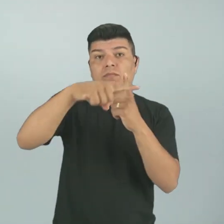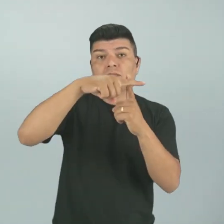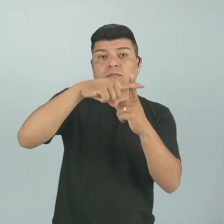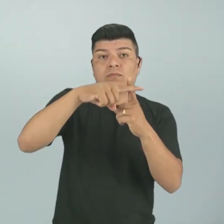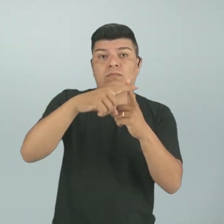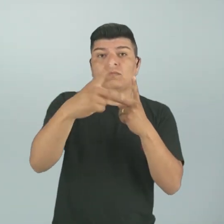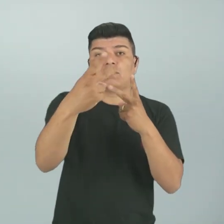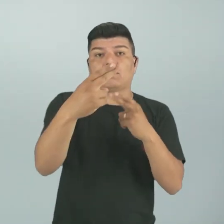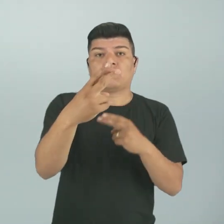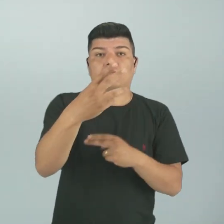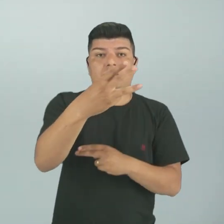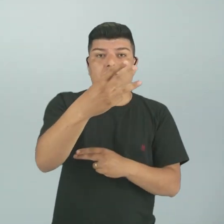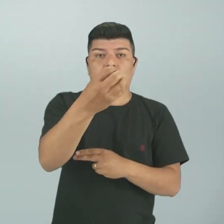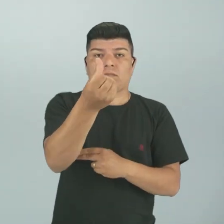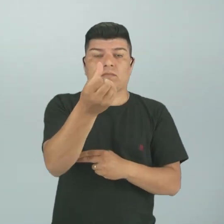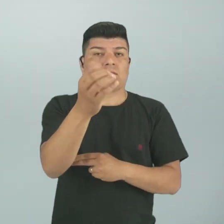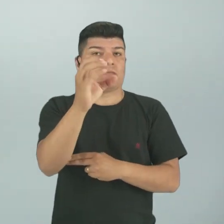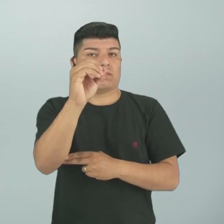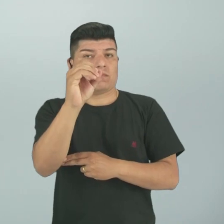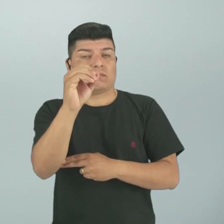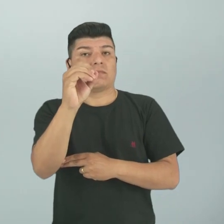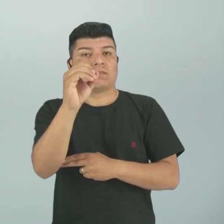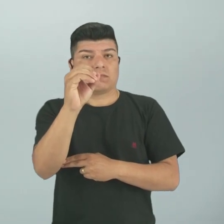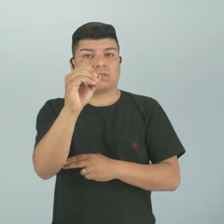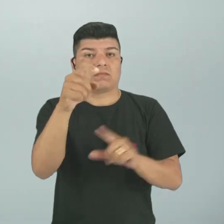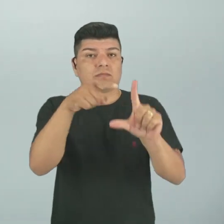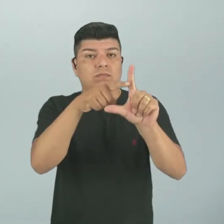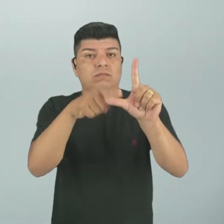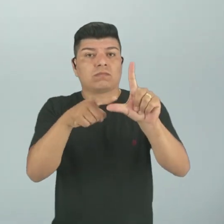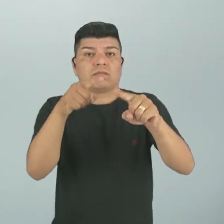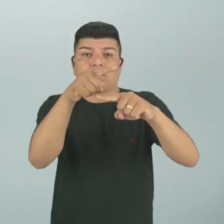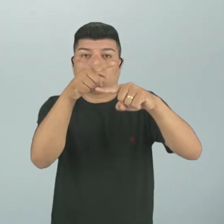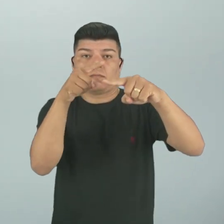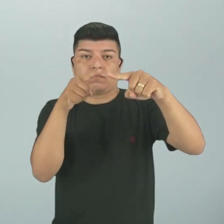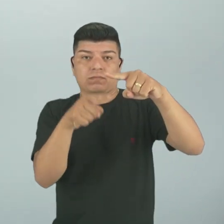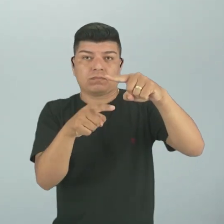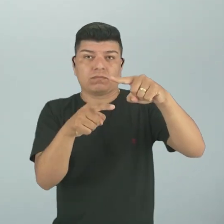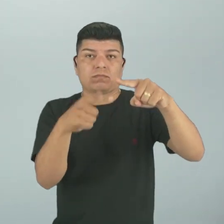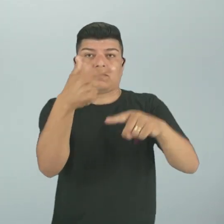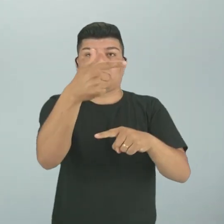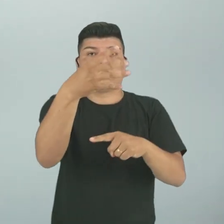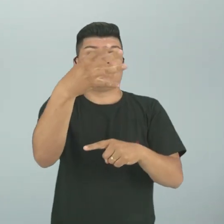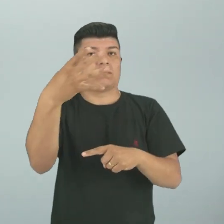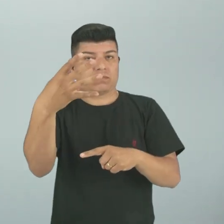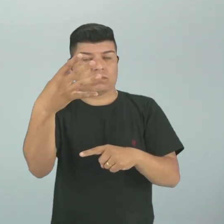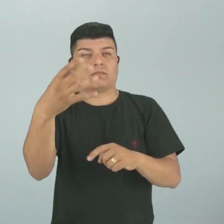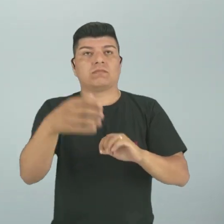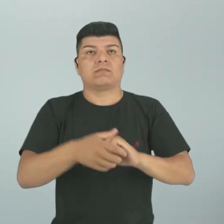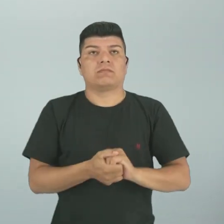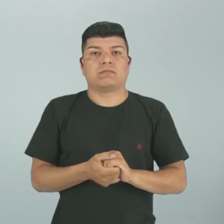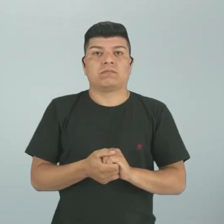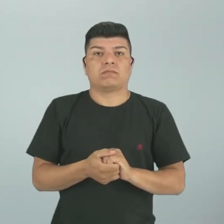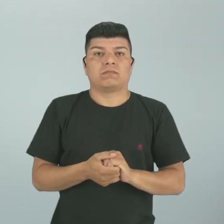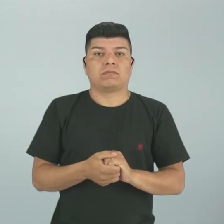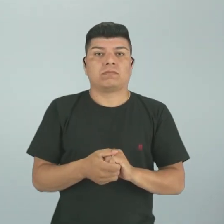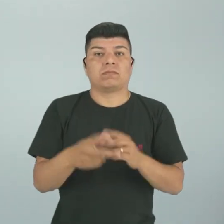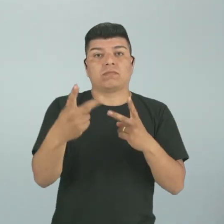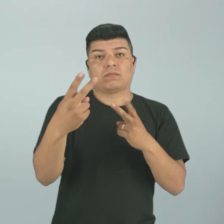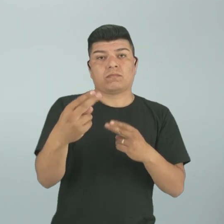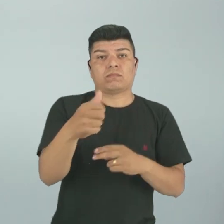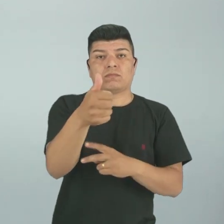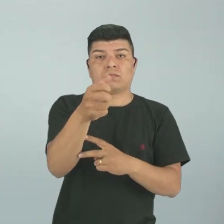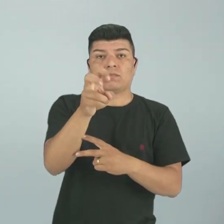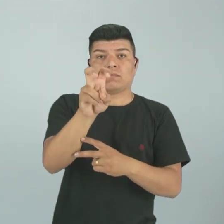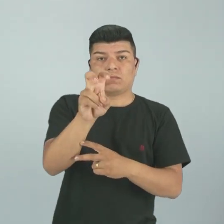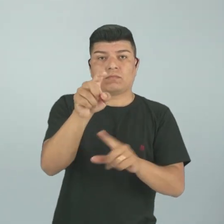360 graus, que é dividido por 24, que é 24 horas, ok? Então, vai dar 15 graus. Então, a